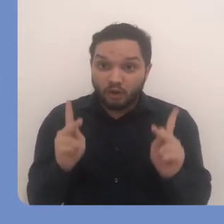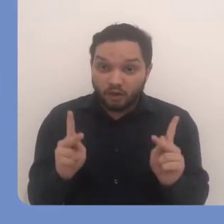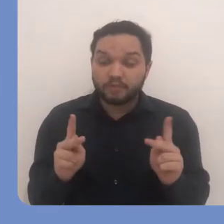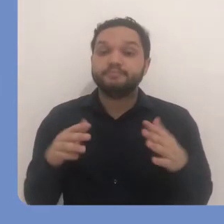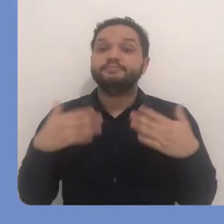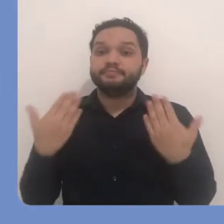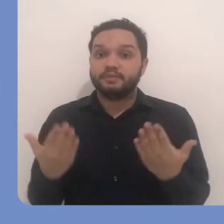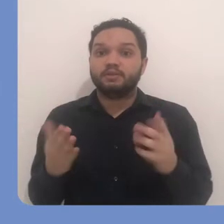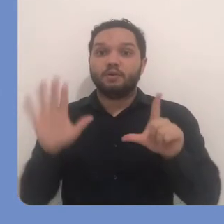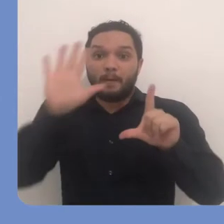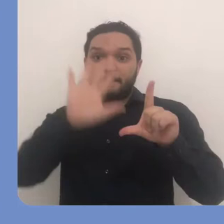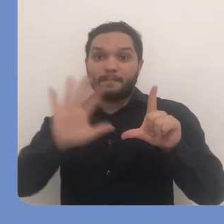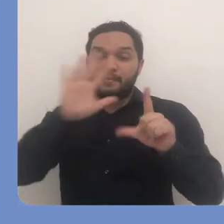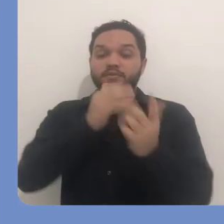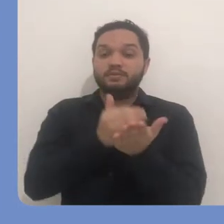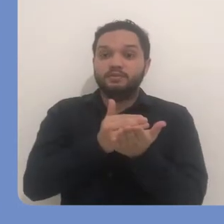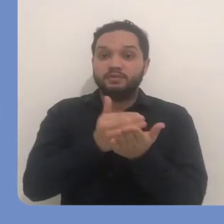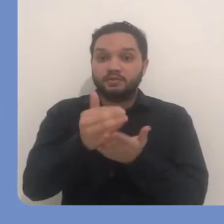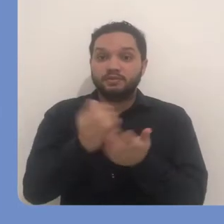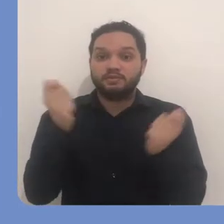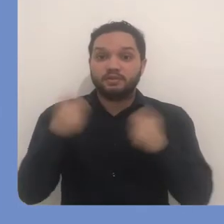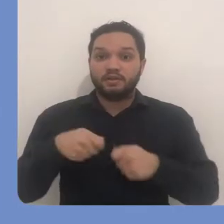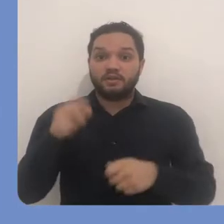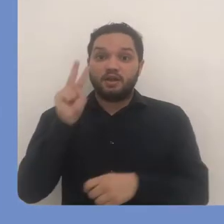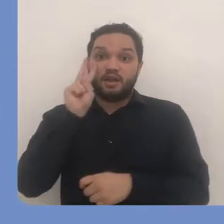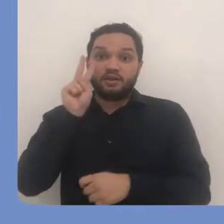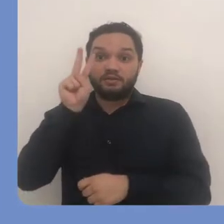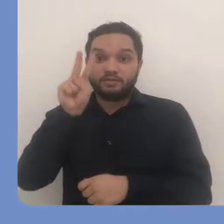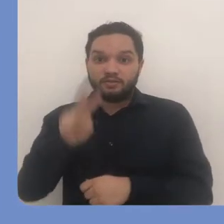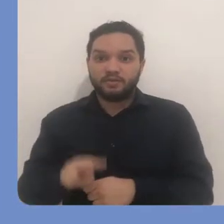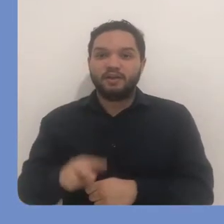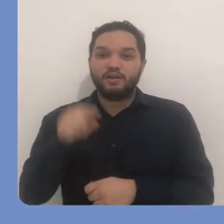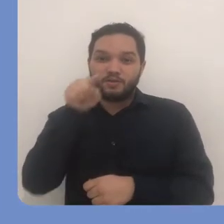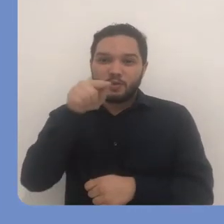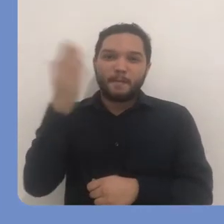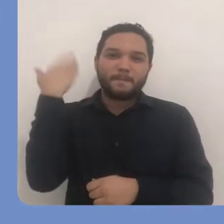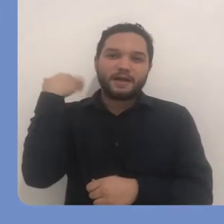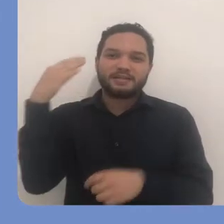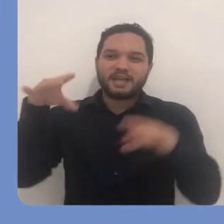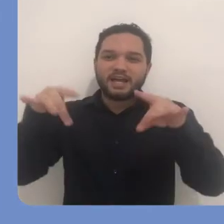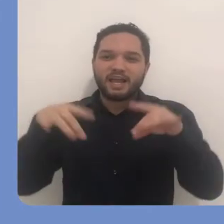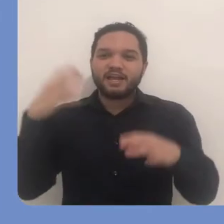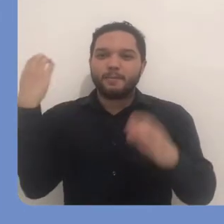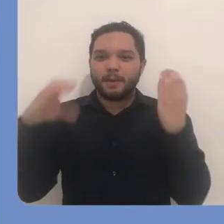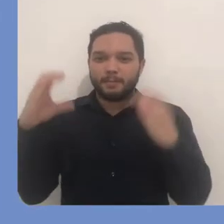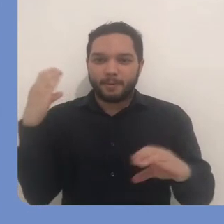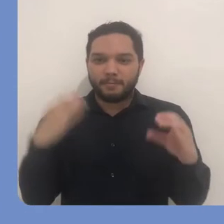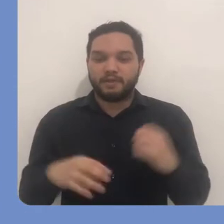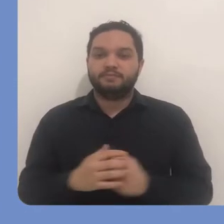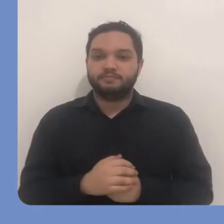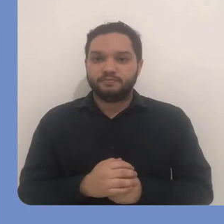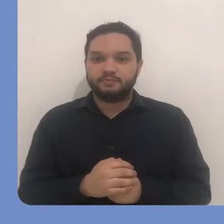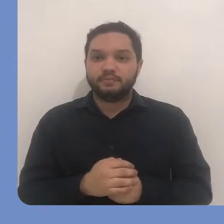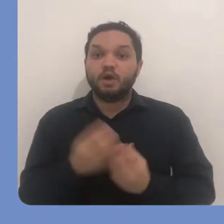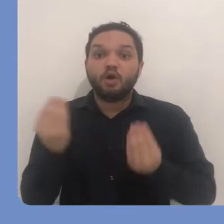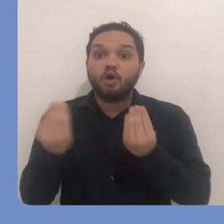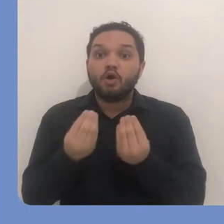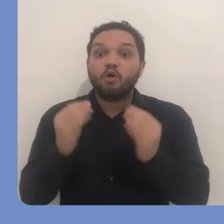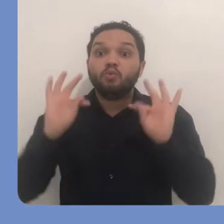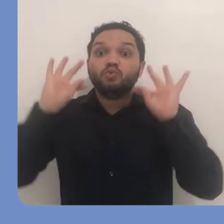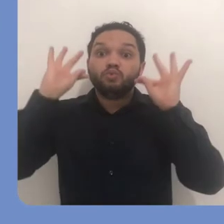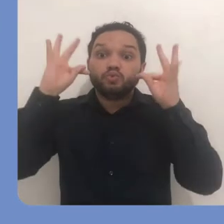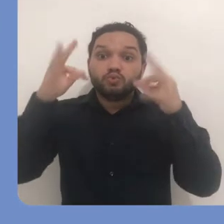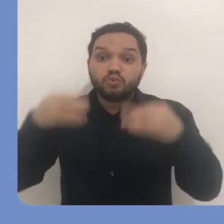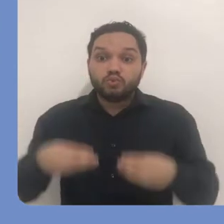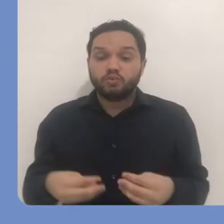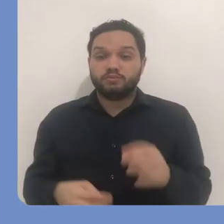Realizado o login e na página inicial, você consegue visualizar as suas submissões recentes. Para ver todas as suas